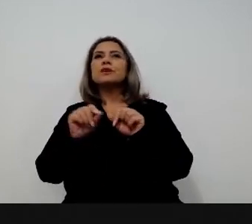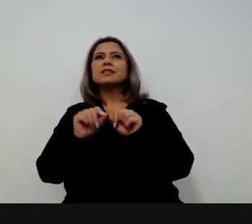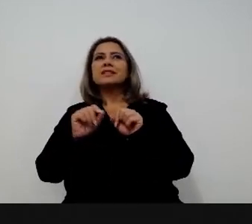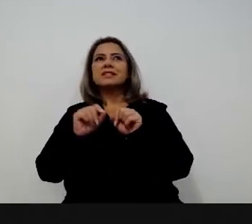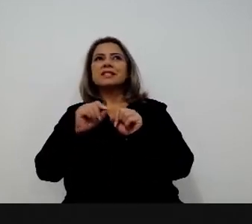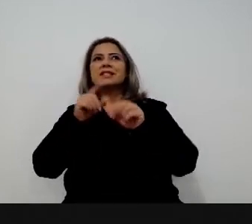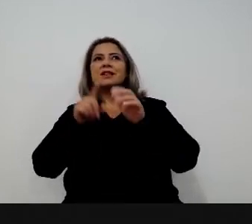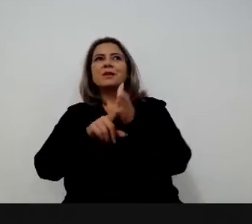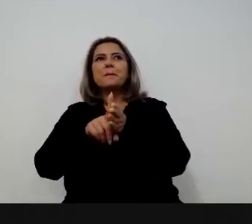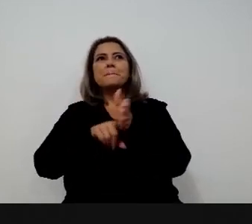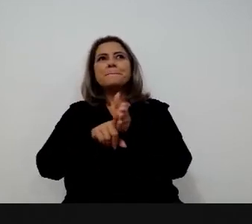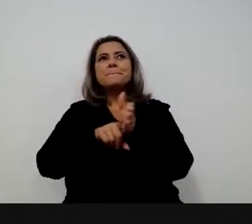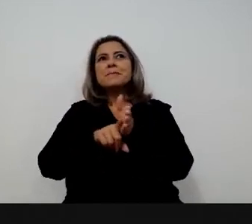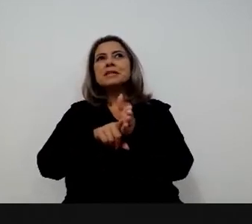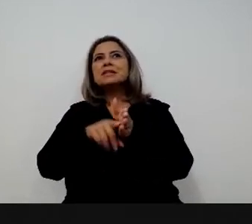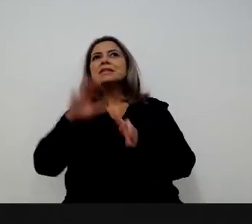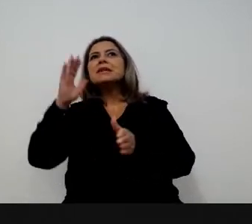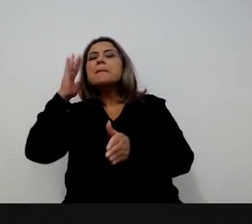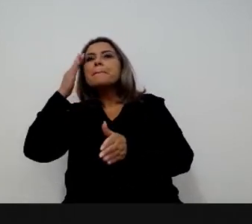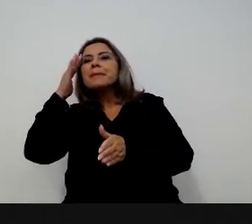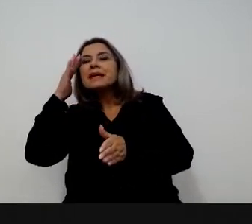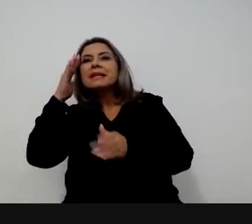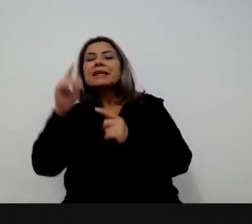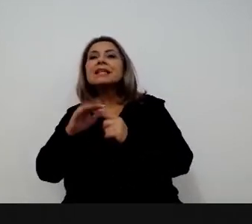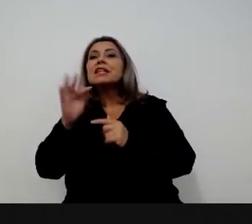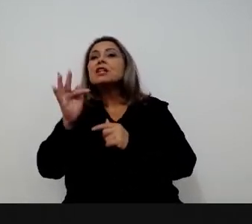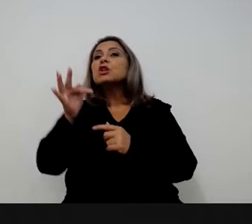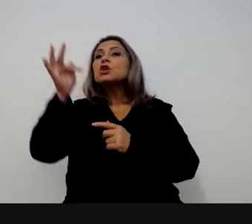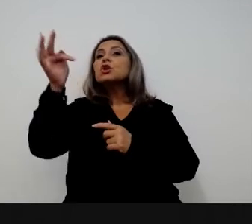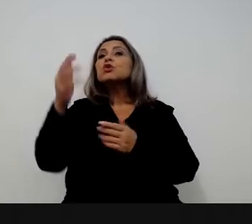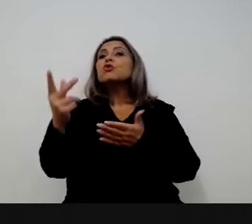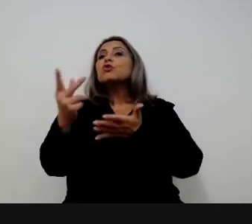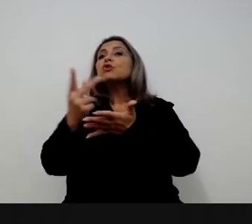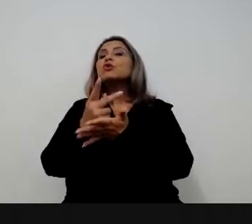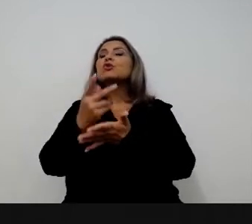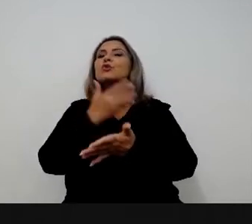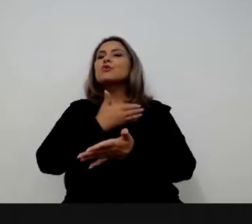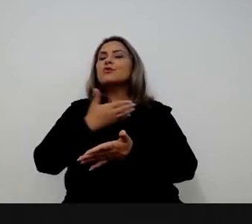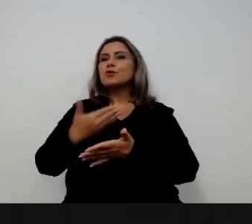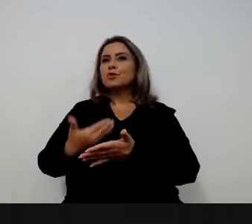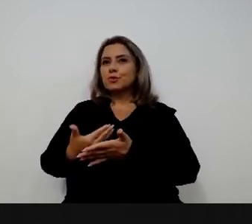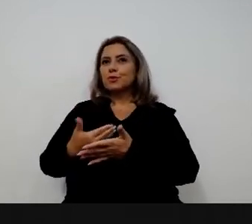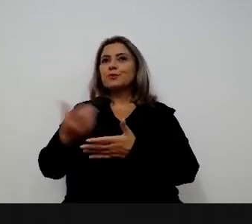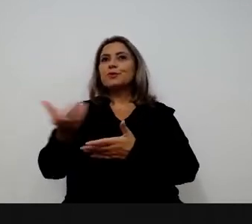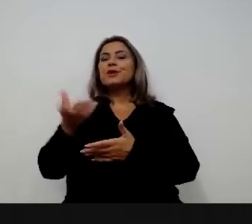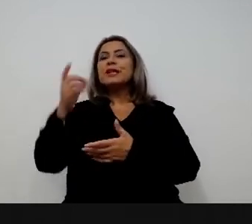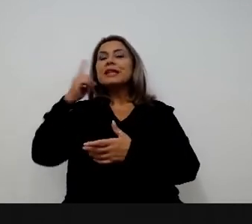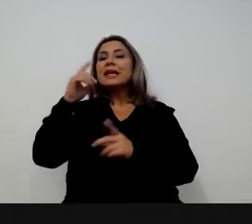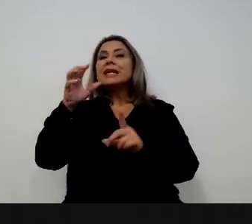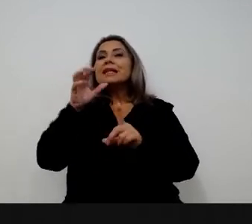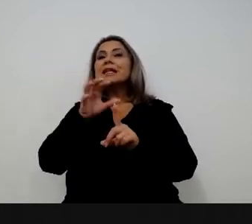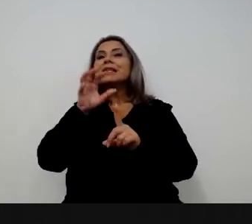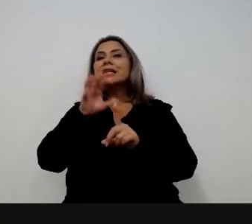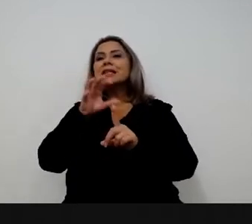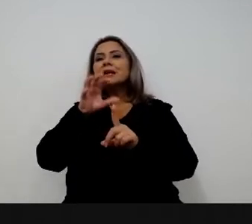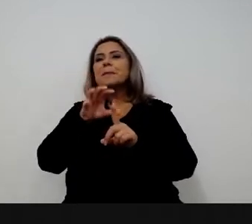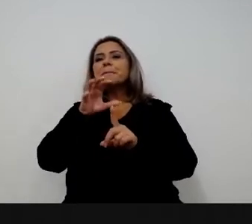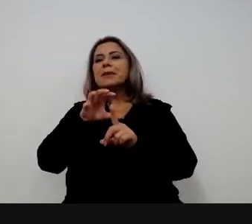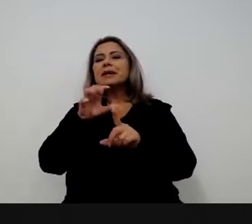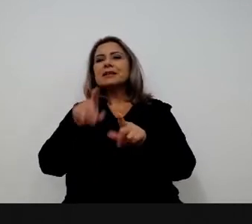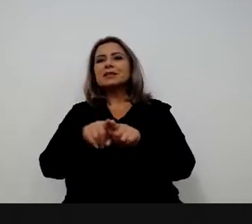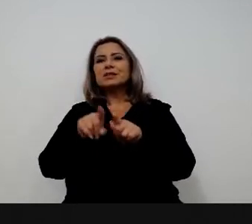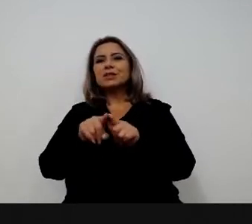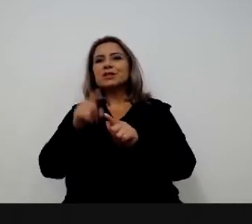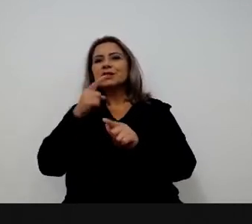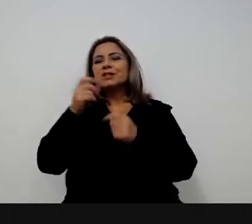a gente tem feito várias pesquisas tentando entender o futuro do serviço público. Uma delas foi tentar entender o impacto da automação, que eu falei lá